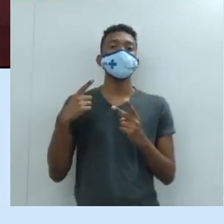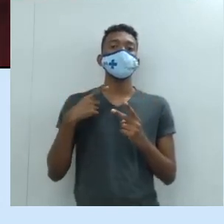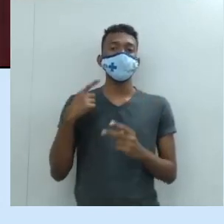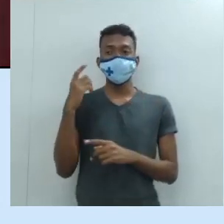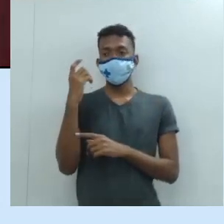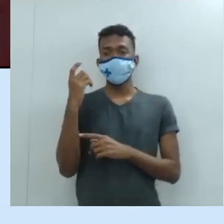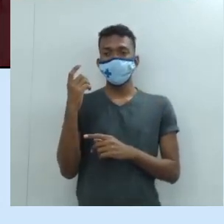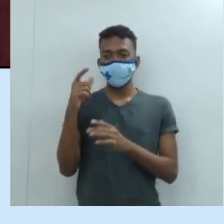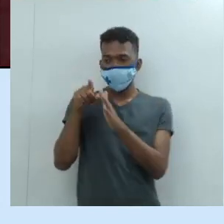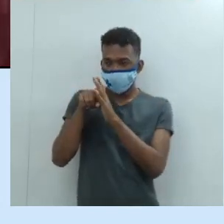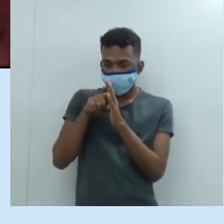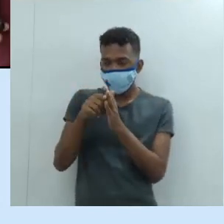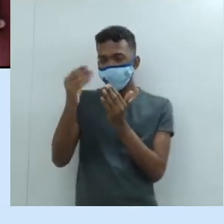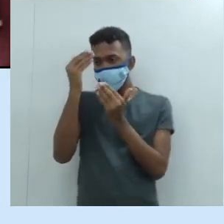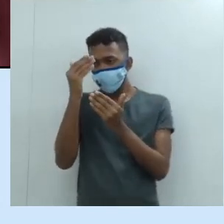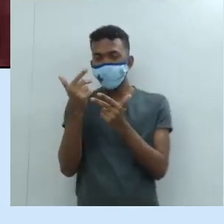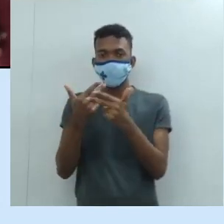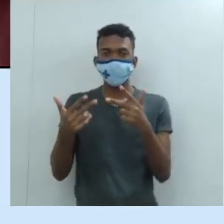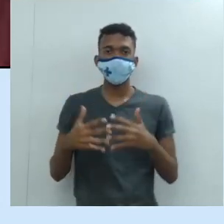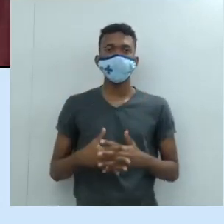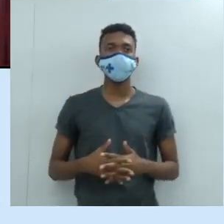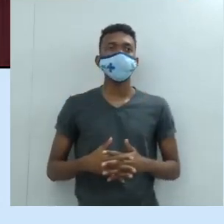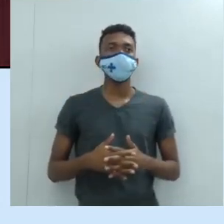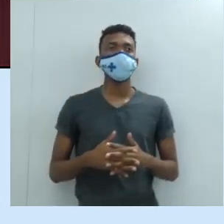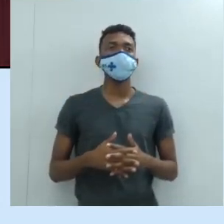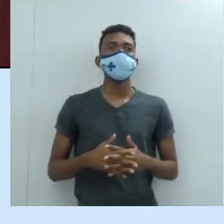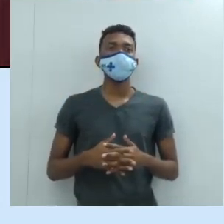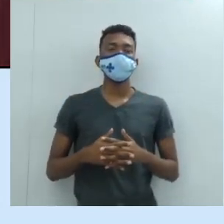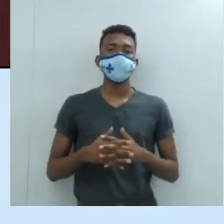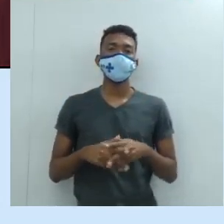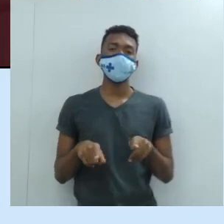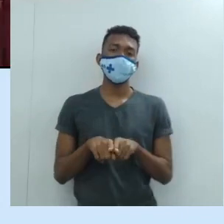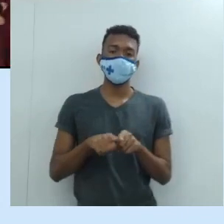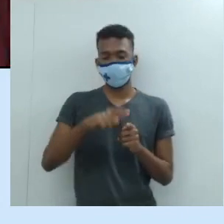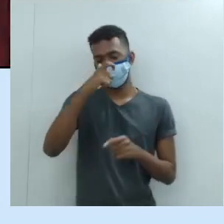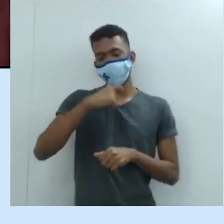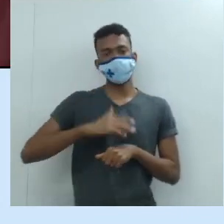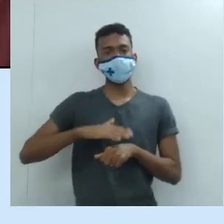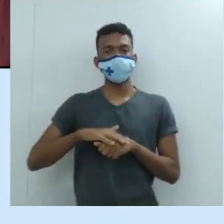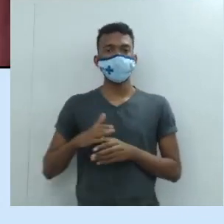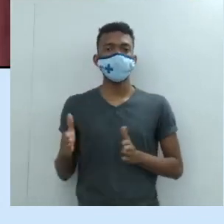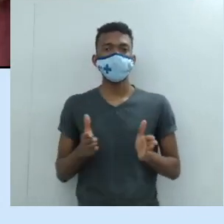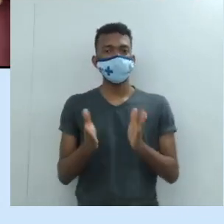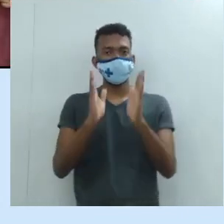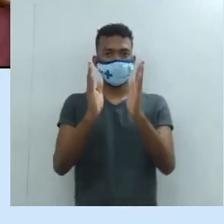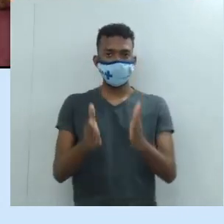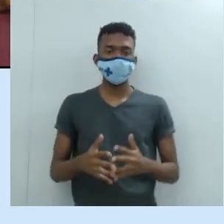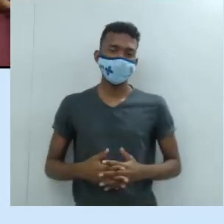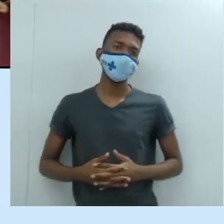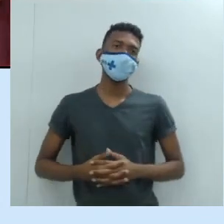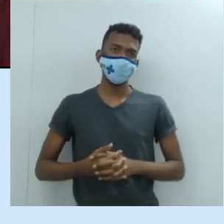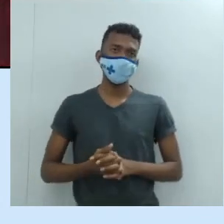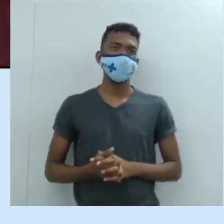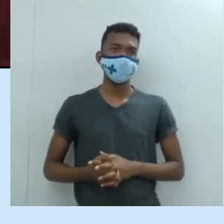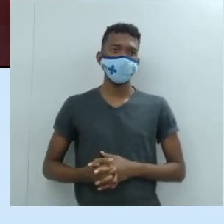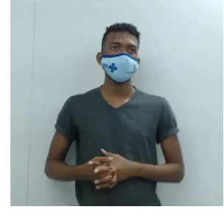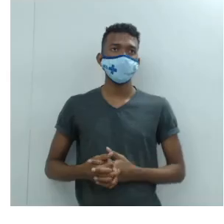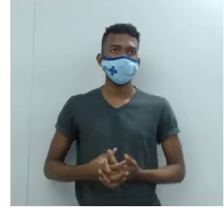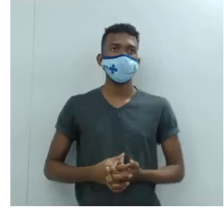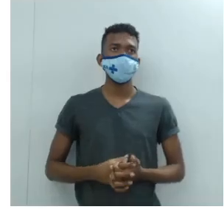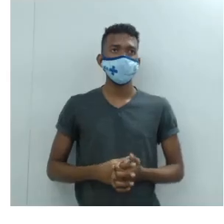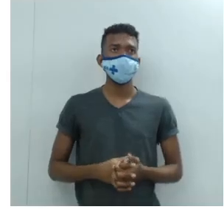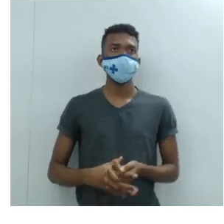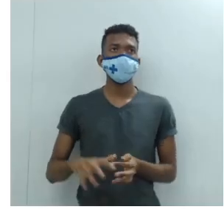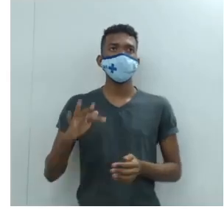humana, e de conduzir o próprio destino, né? Então comandando o próprio destino. Aí